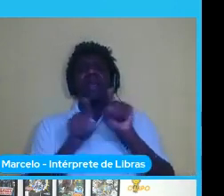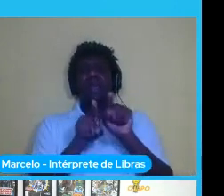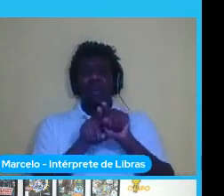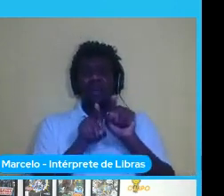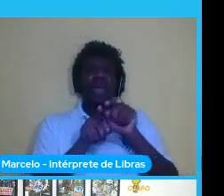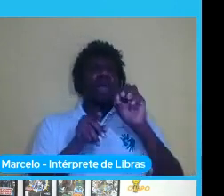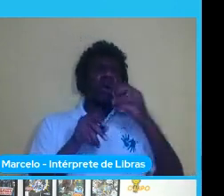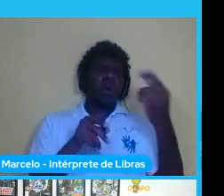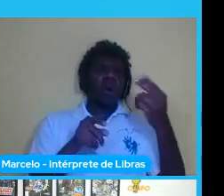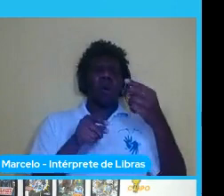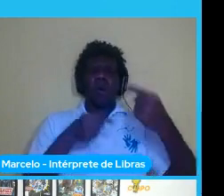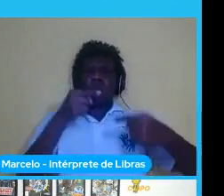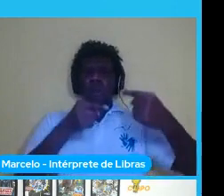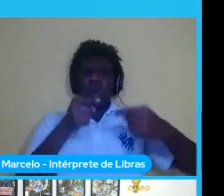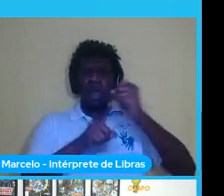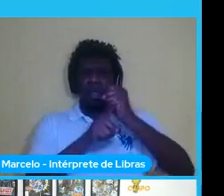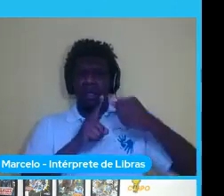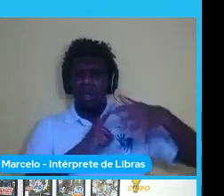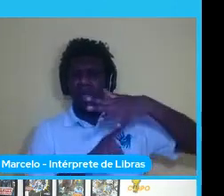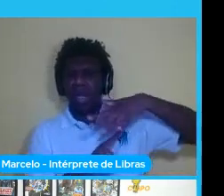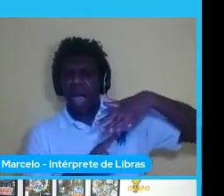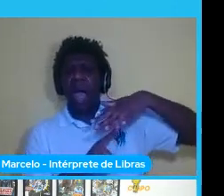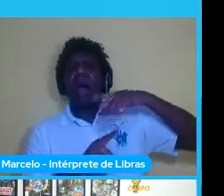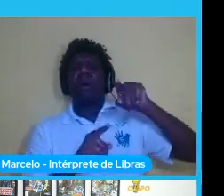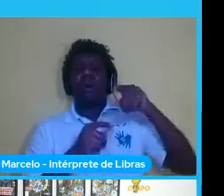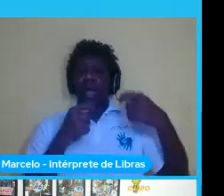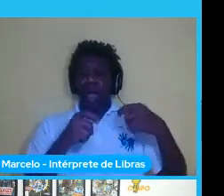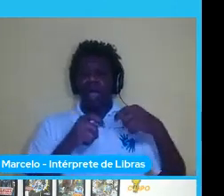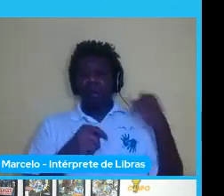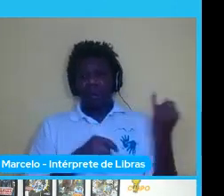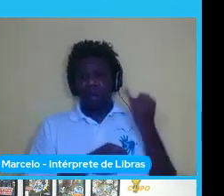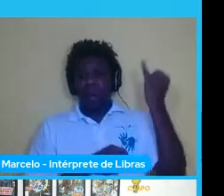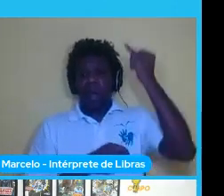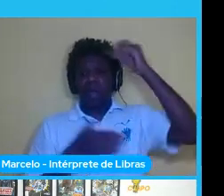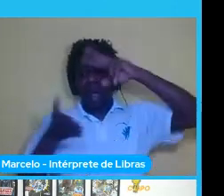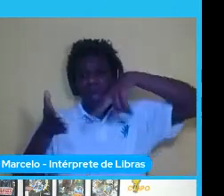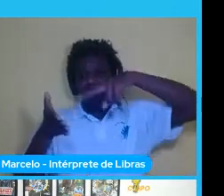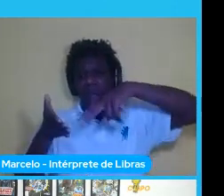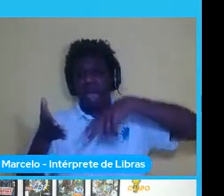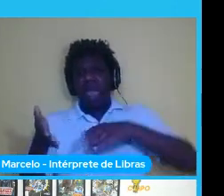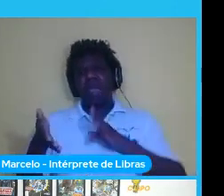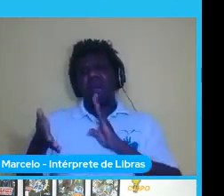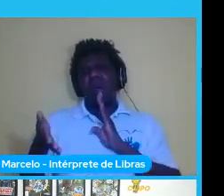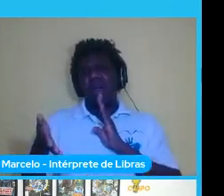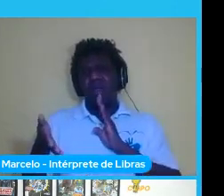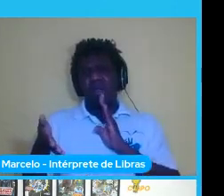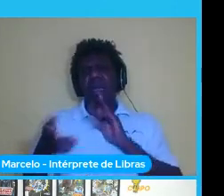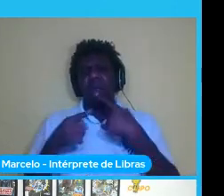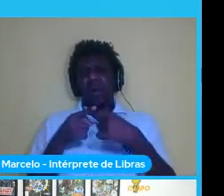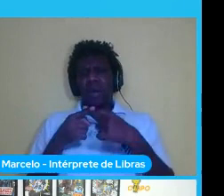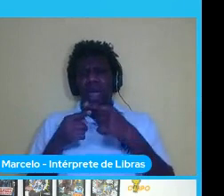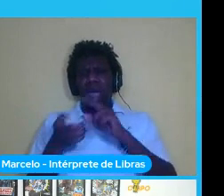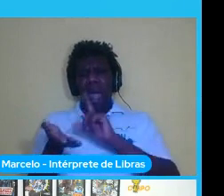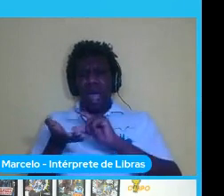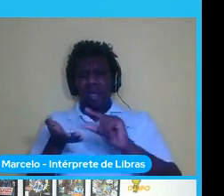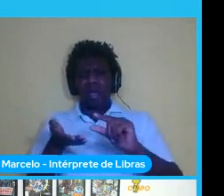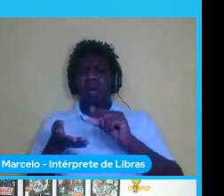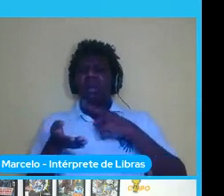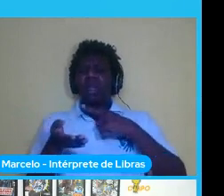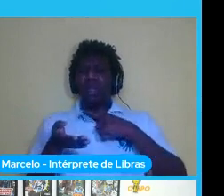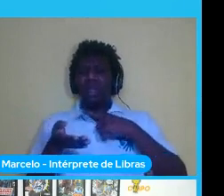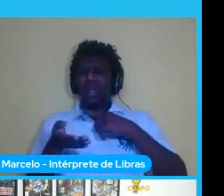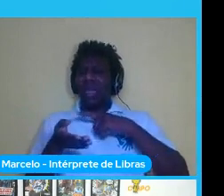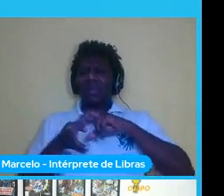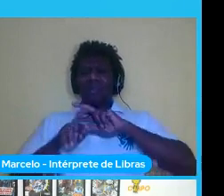si ou que tem interesse na área é super importante dar uma leitura ele tem várias línguas esse artigo ele foi traduzido acho que para português espanhol